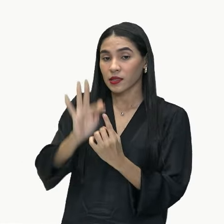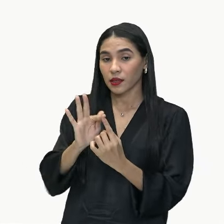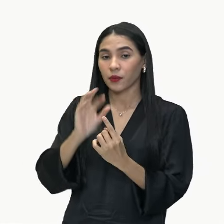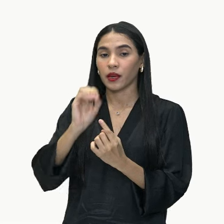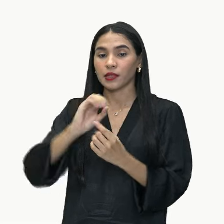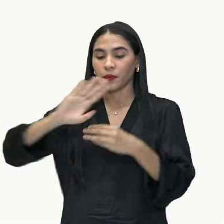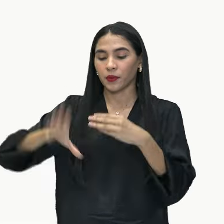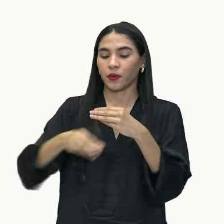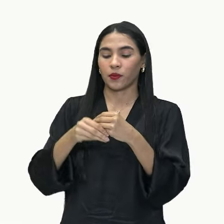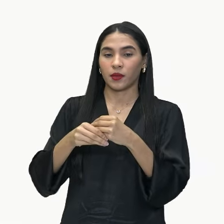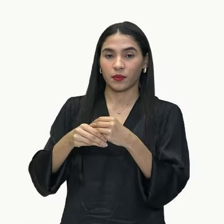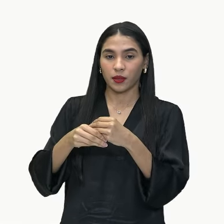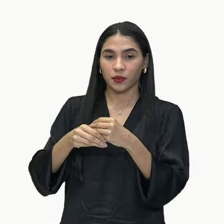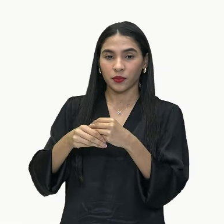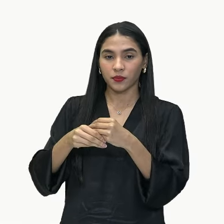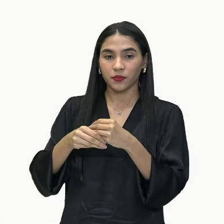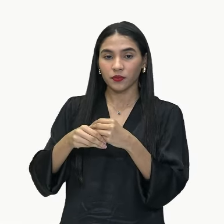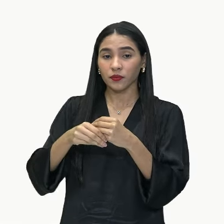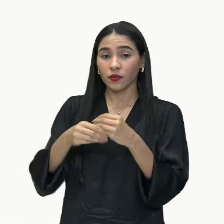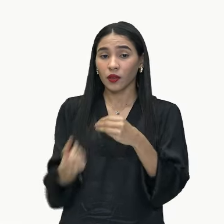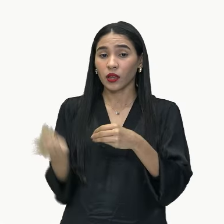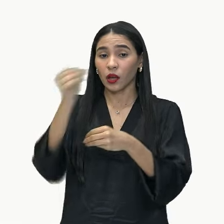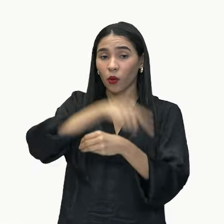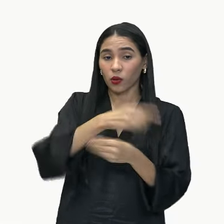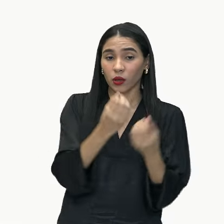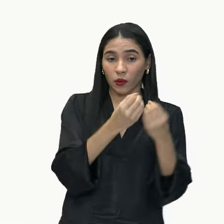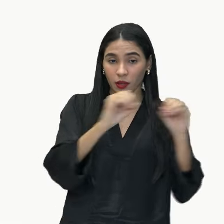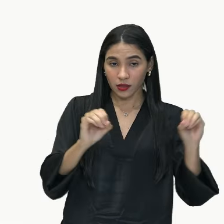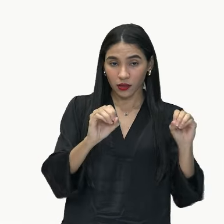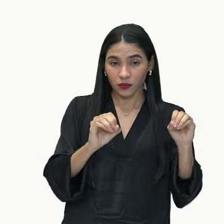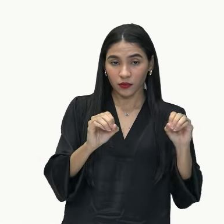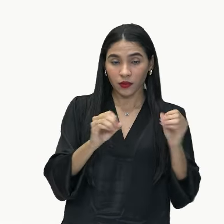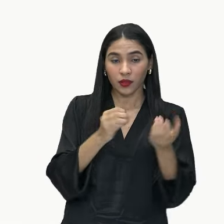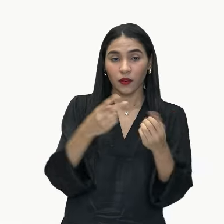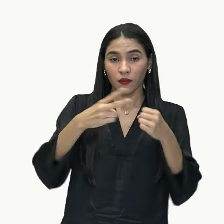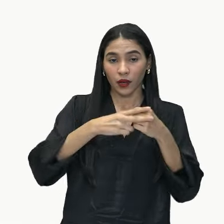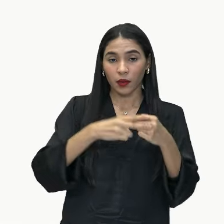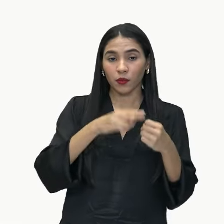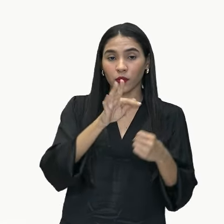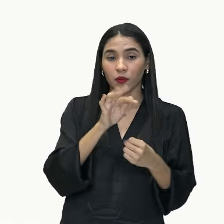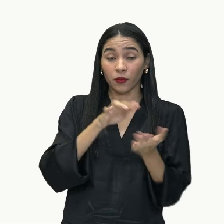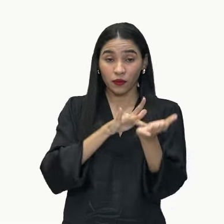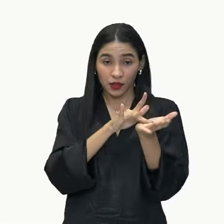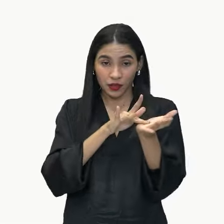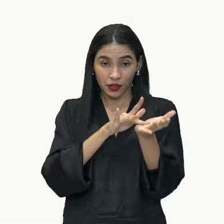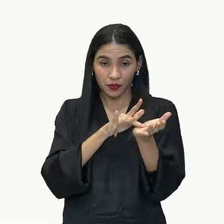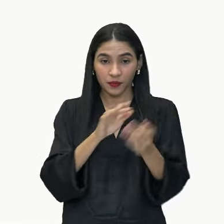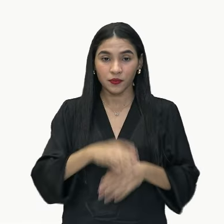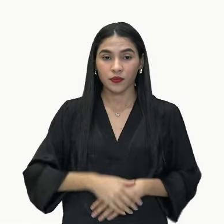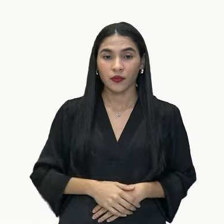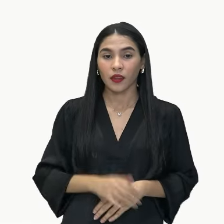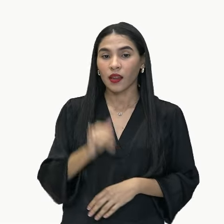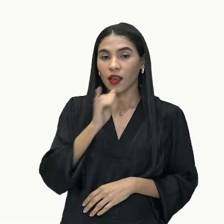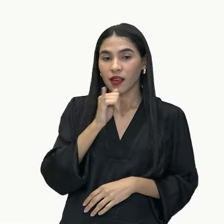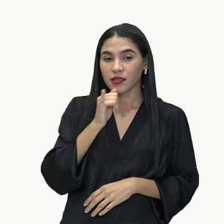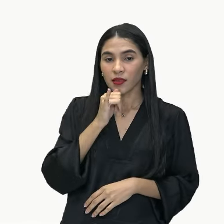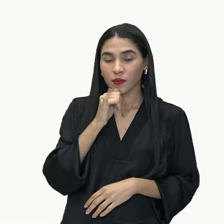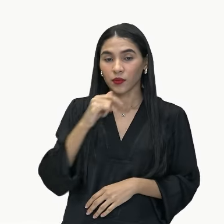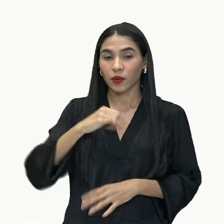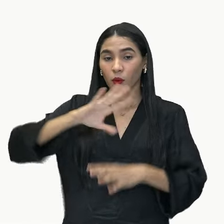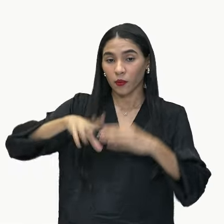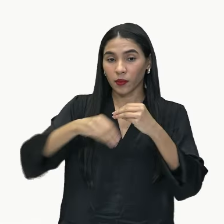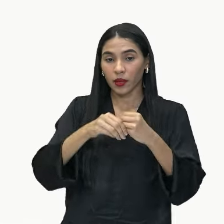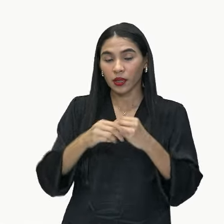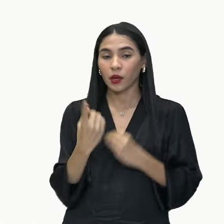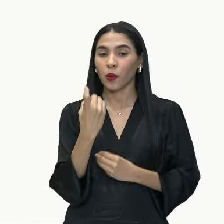complemento deste verbo que está aqui, do verbo fingir. Né? Enquanto aqui eu complementei